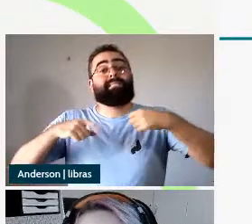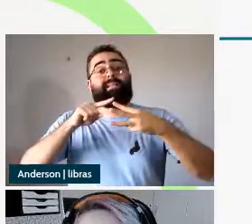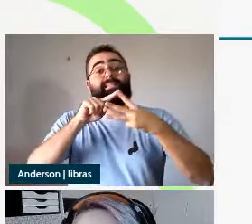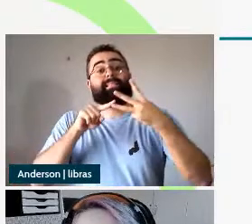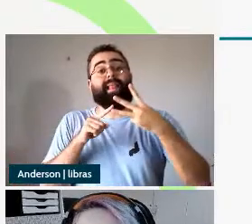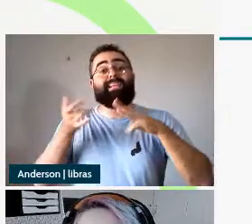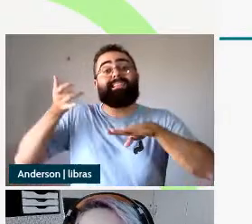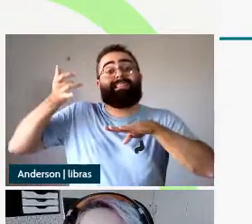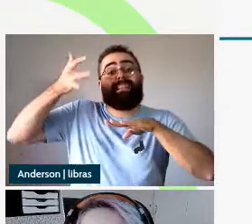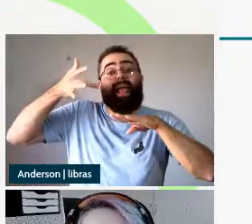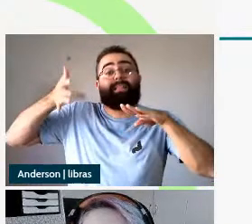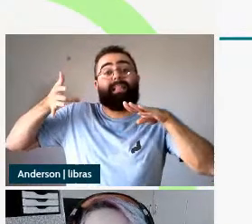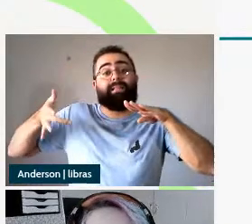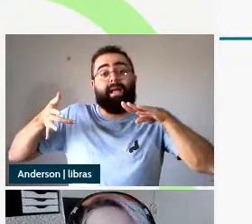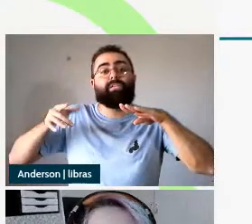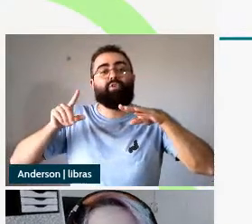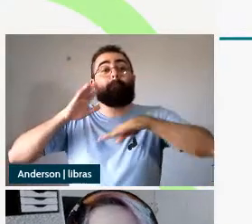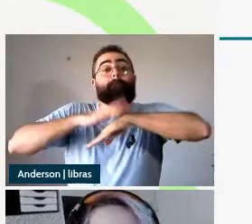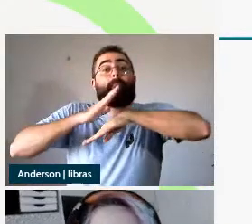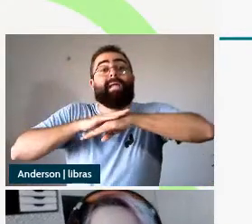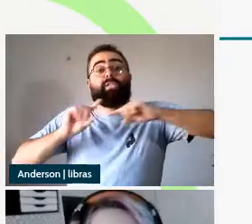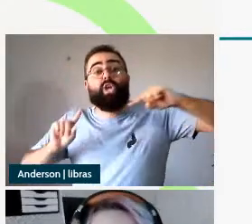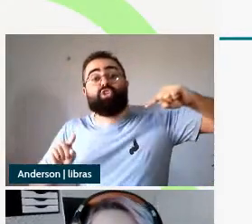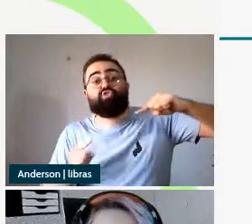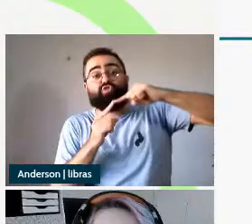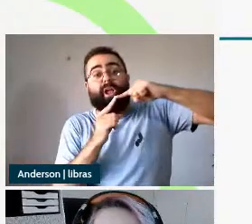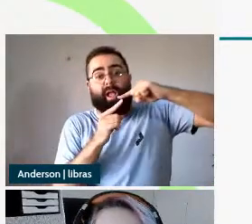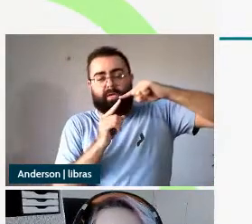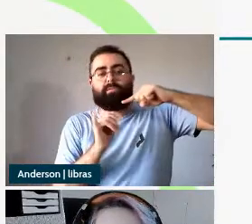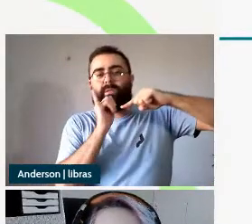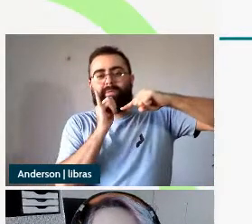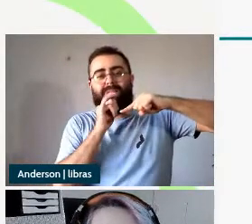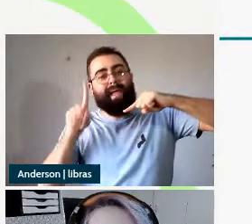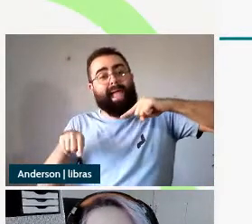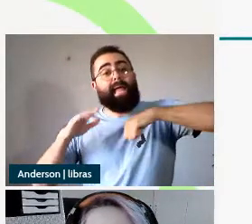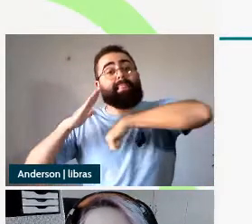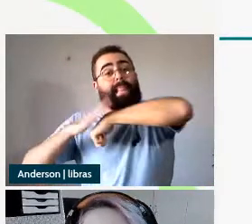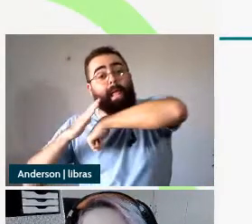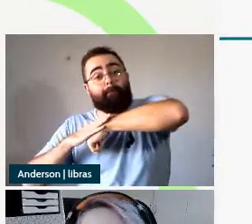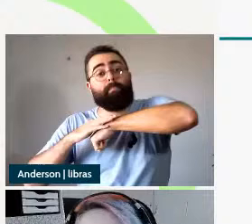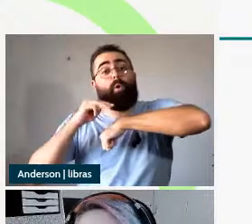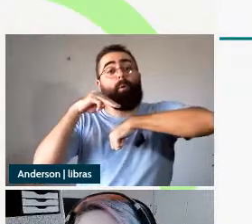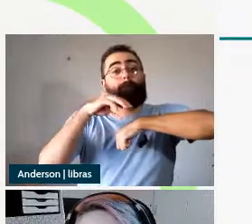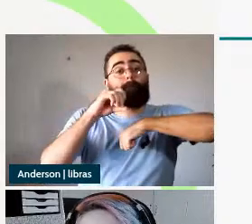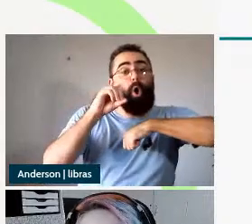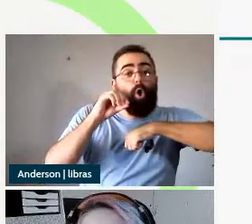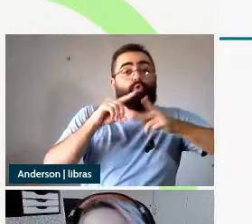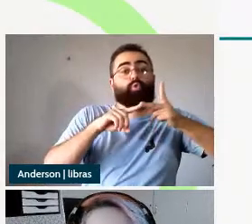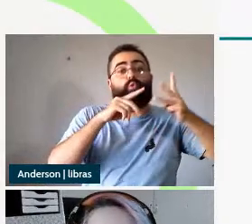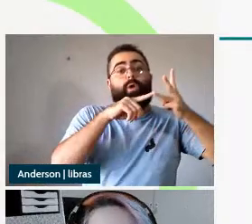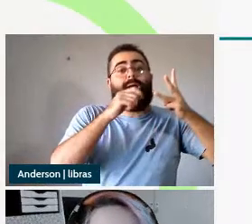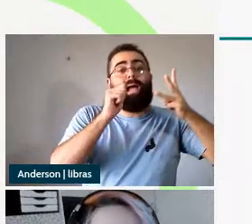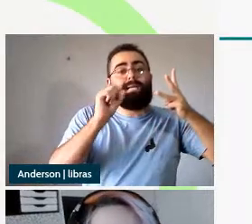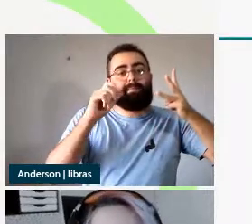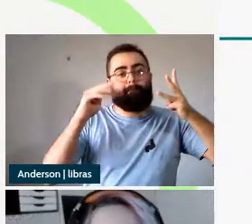que são tempo, modo e aspecto essa proposta vem de longuinho 2005 e 2006